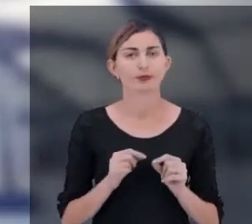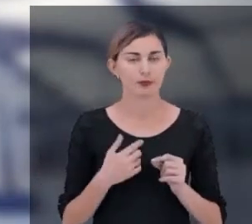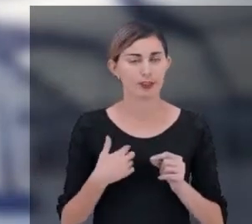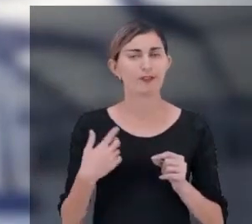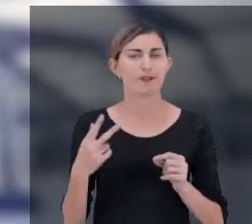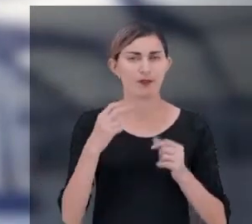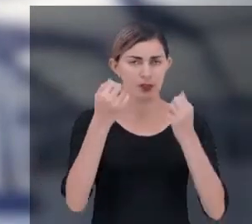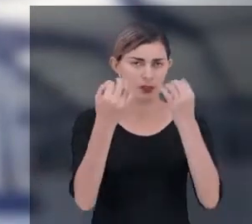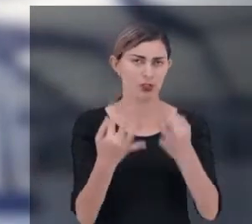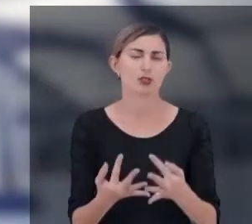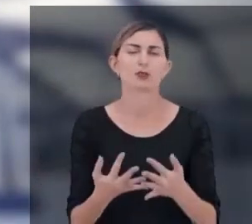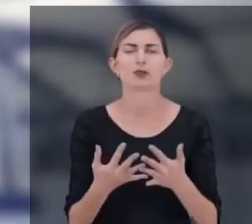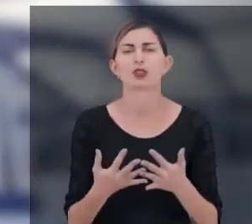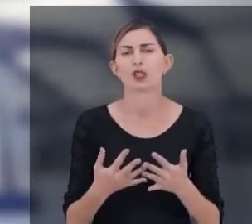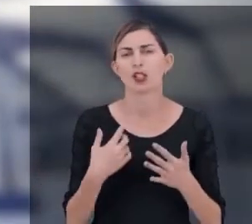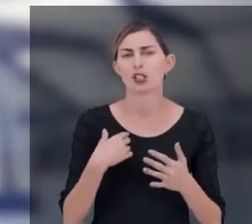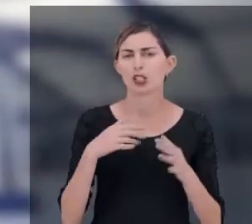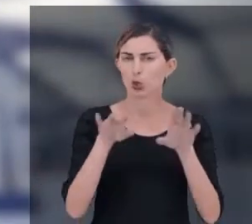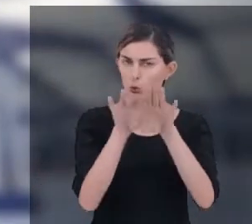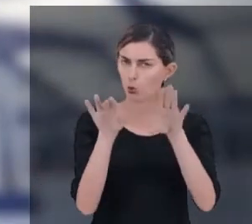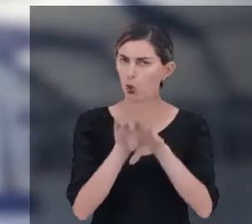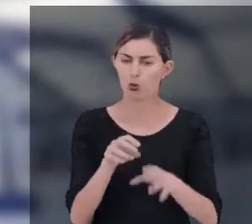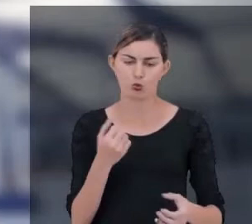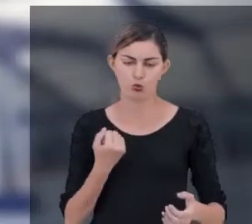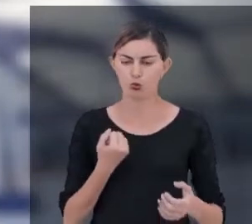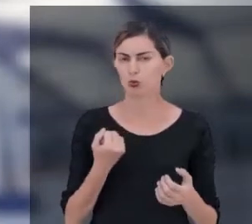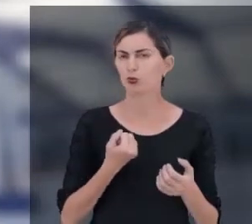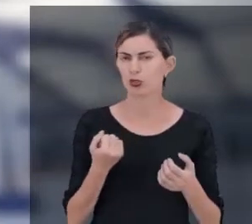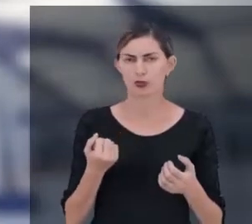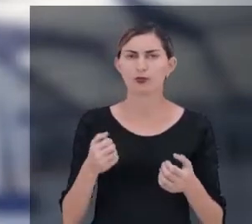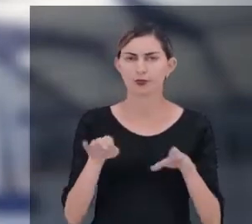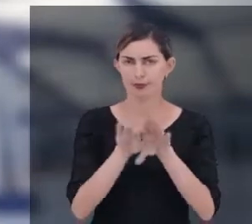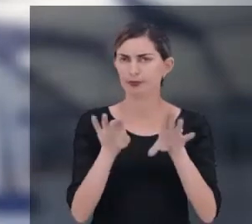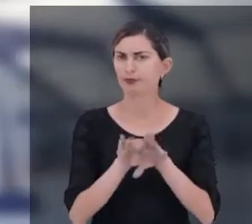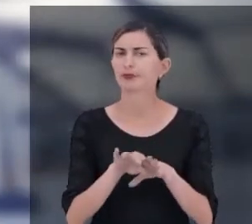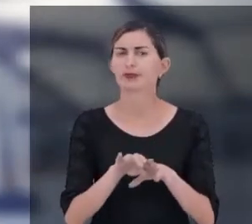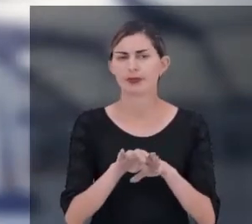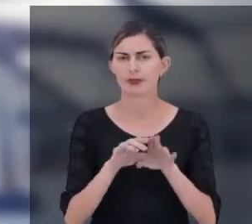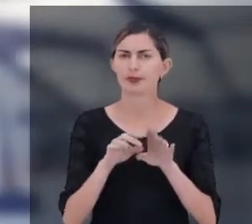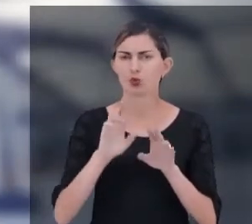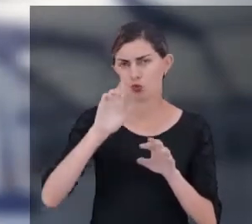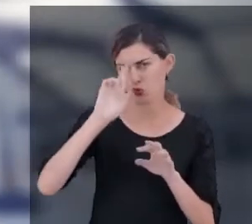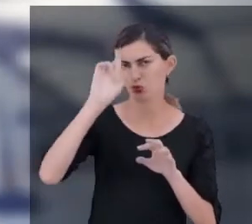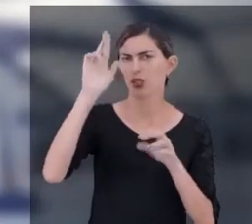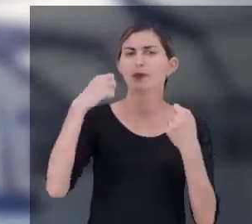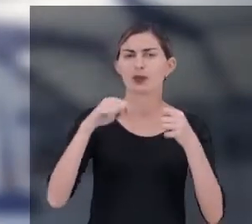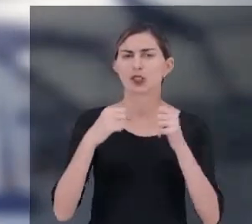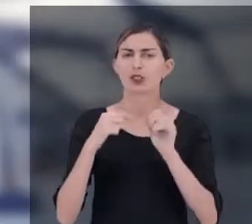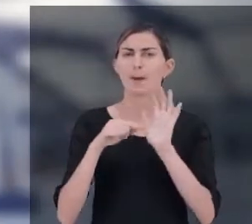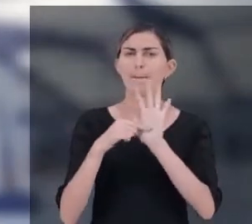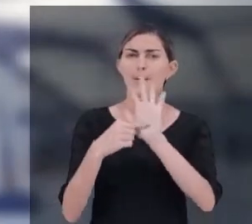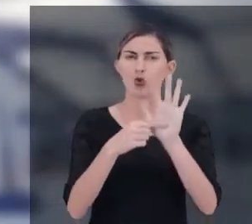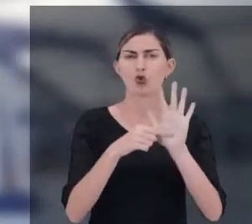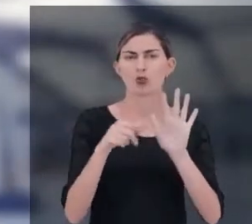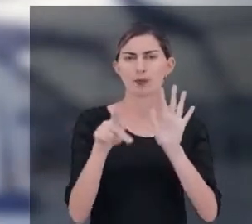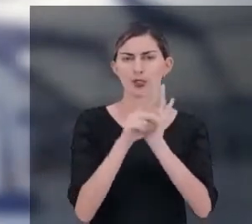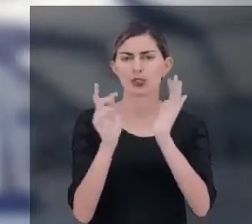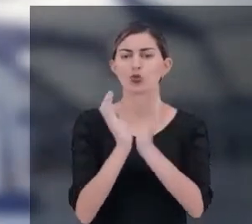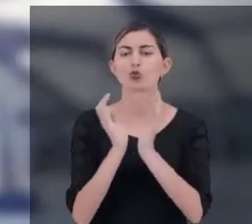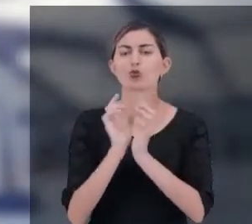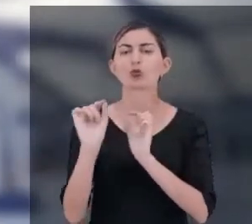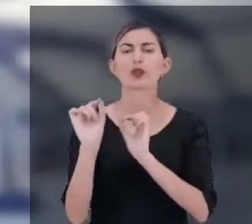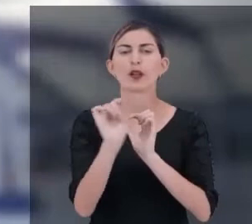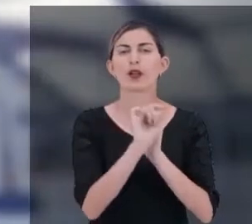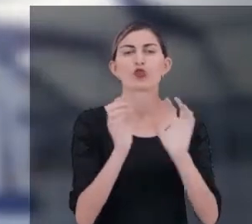Vale ressaltar que, em igual número, o empregador deve indicar os outros componentes.